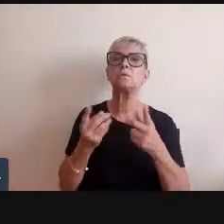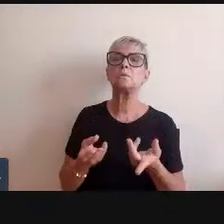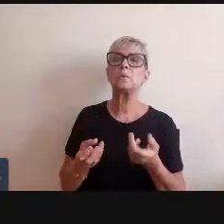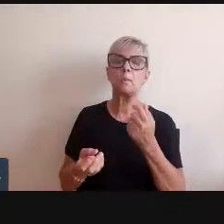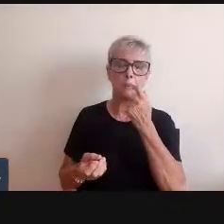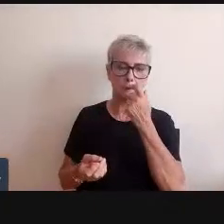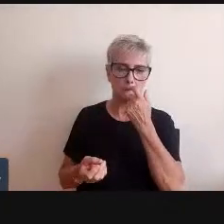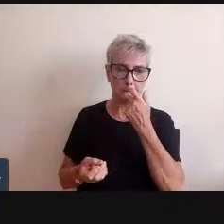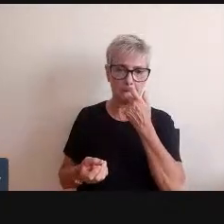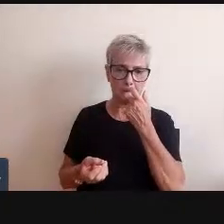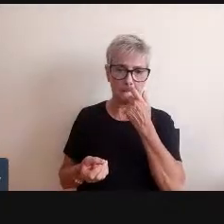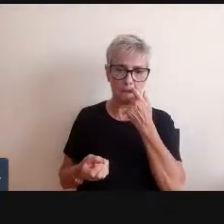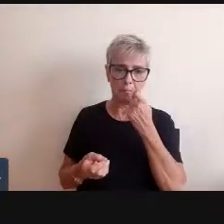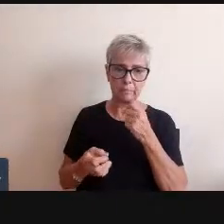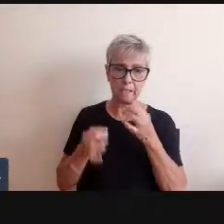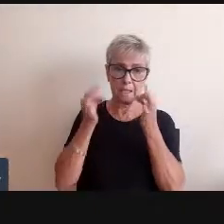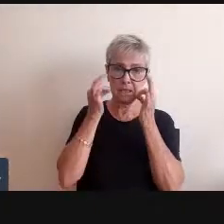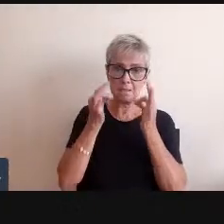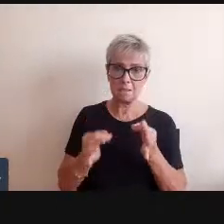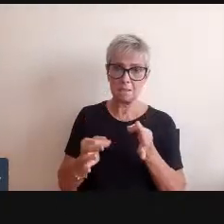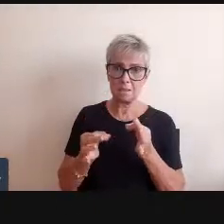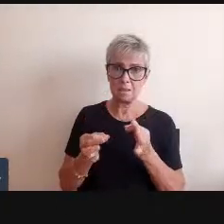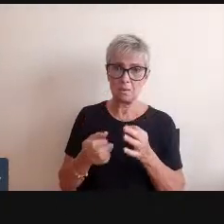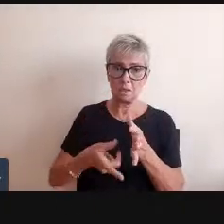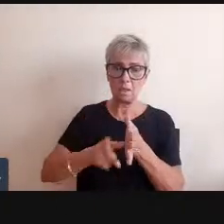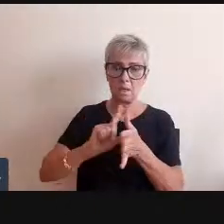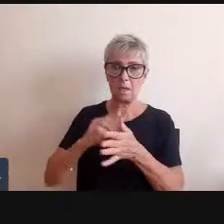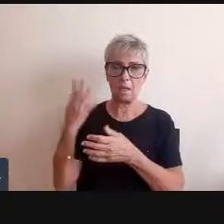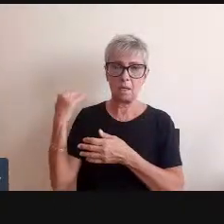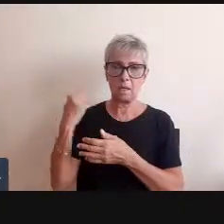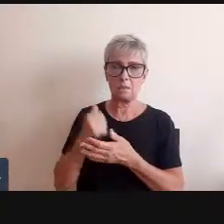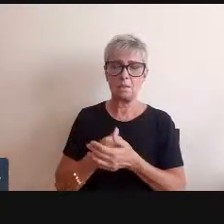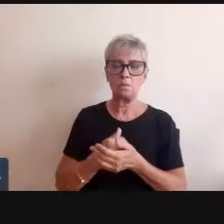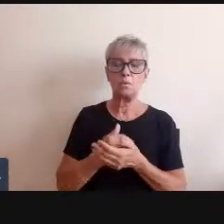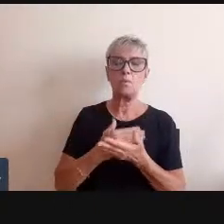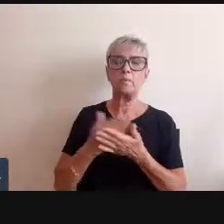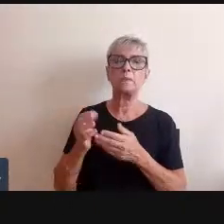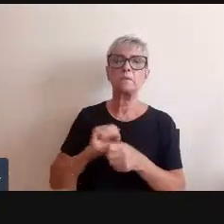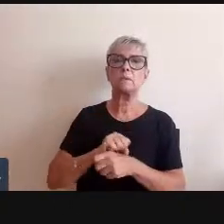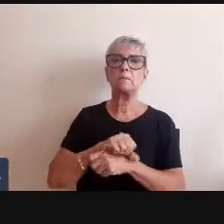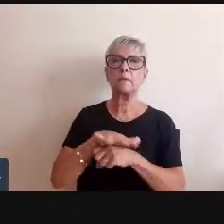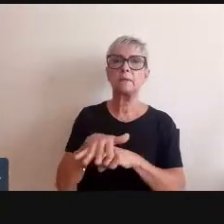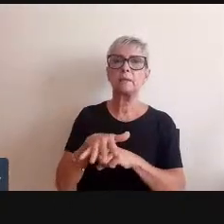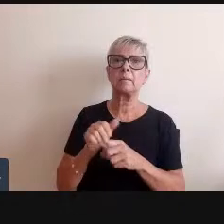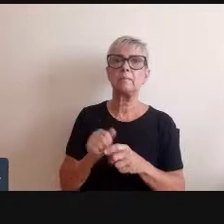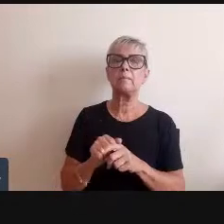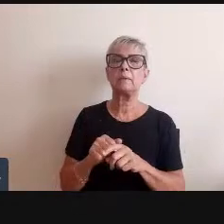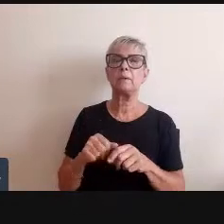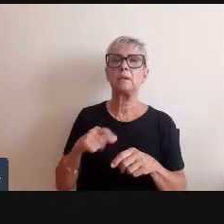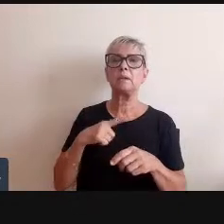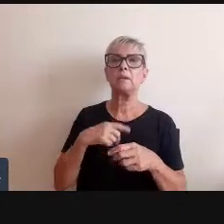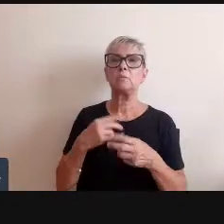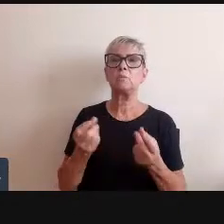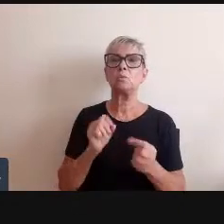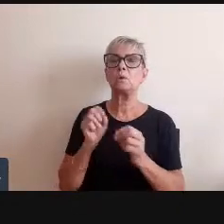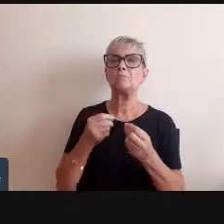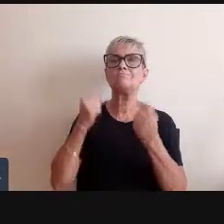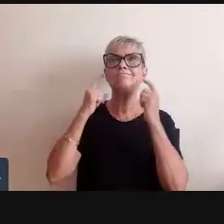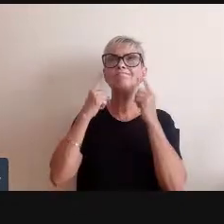tinha me chamado a atenção um pouco antes do começo da pandemia e motivos vários eu tive que deixar ele de lado